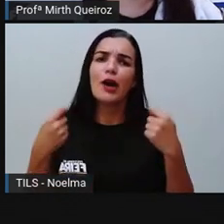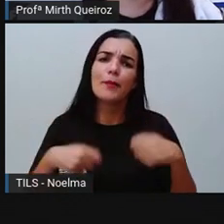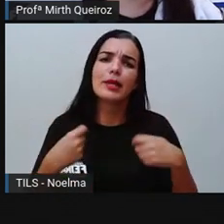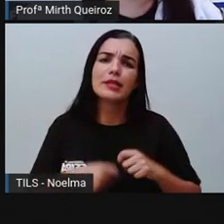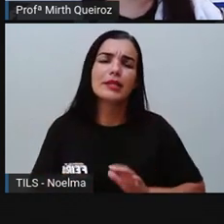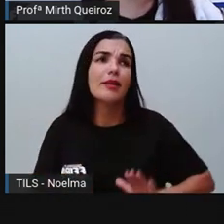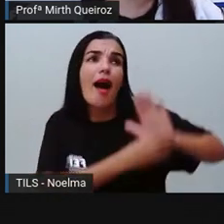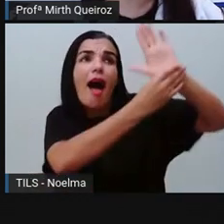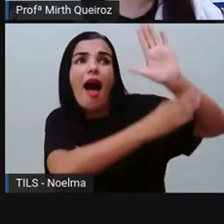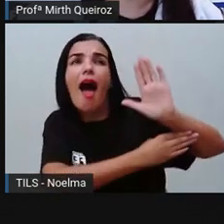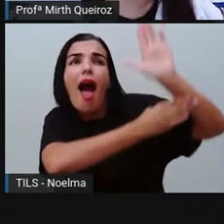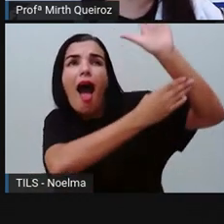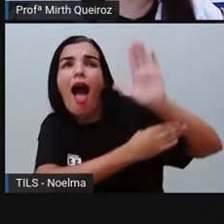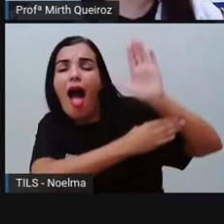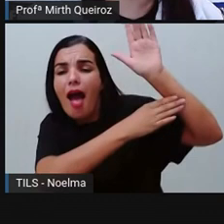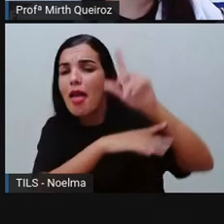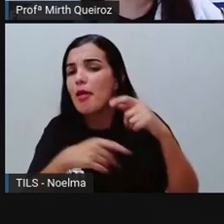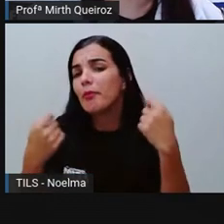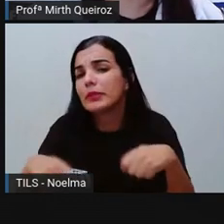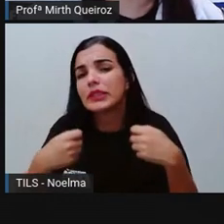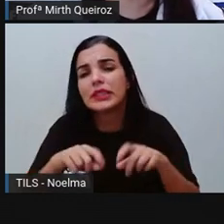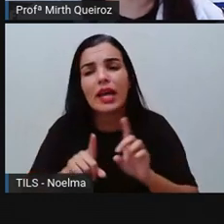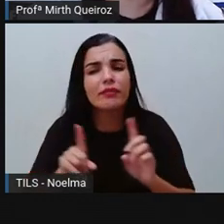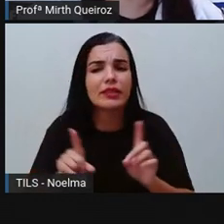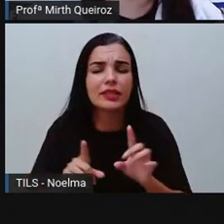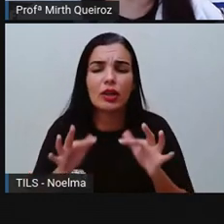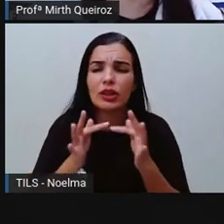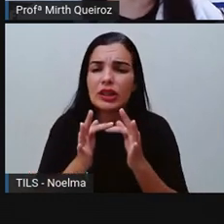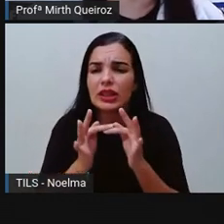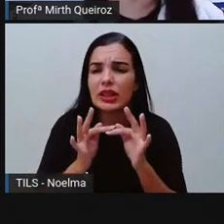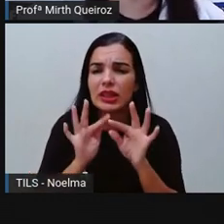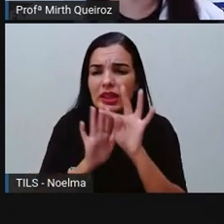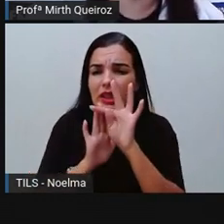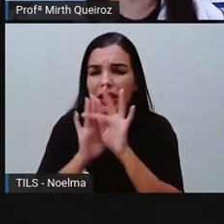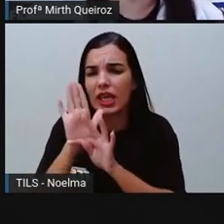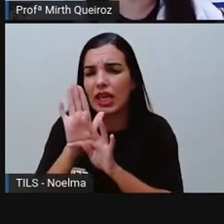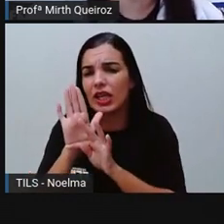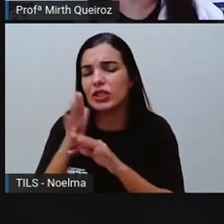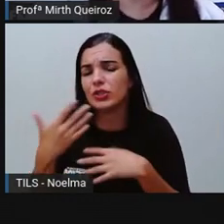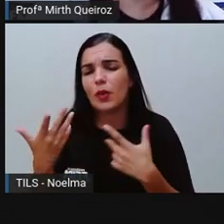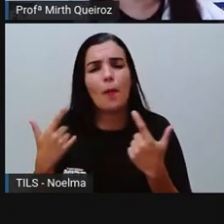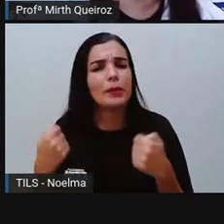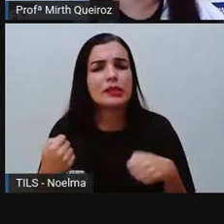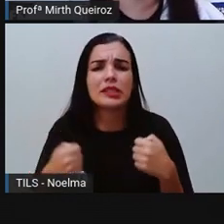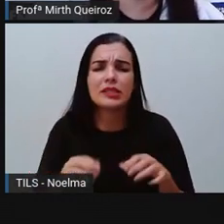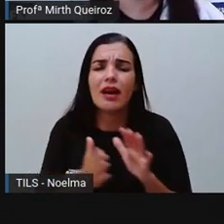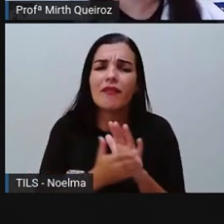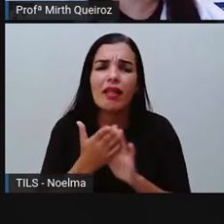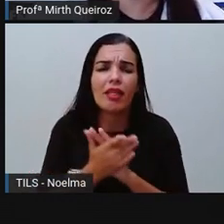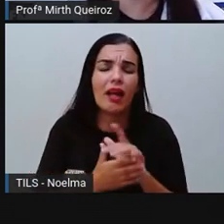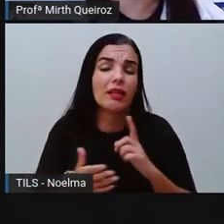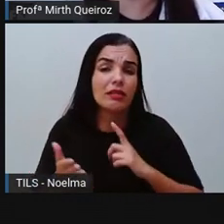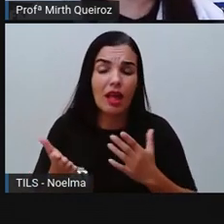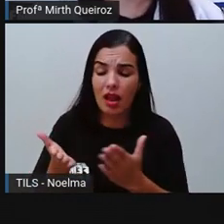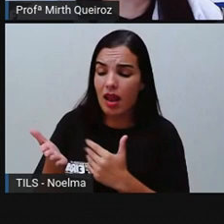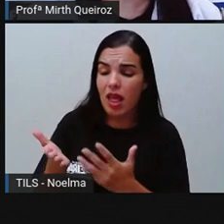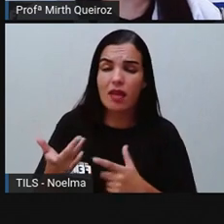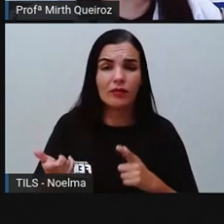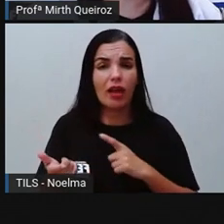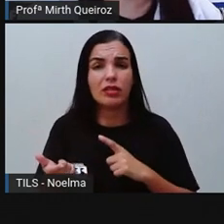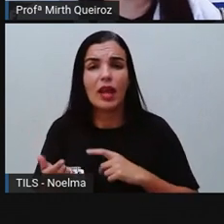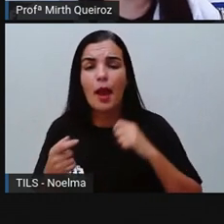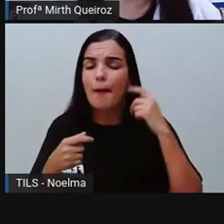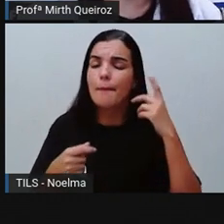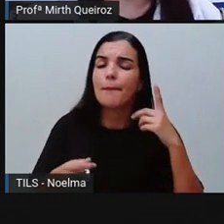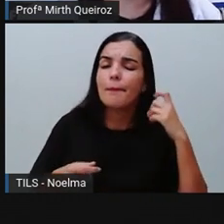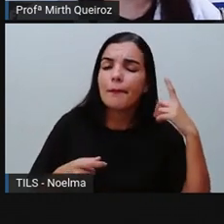esse tipo de texto, né? São vários quadrinhos, nós temos livros, nós temos músicas, né? Tudo